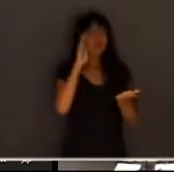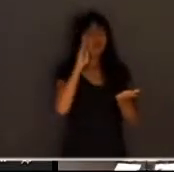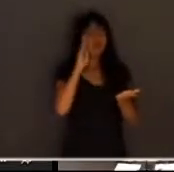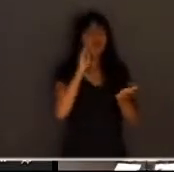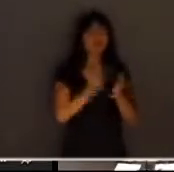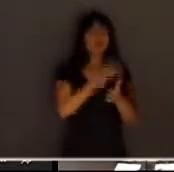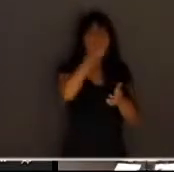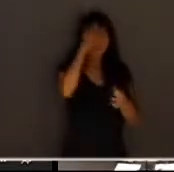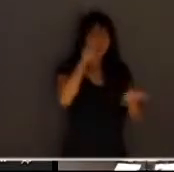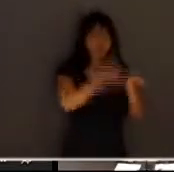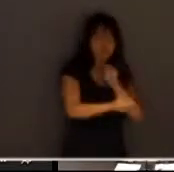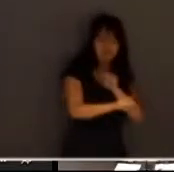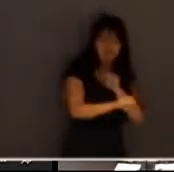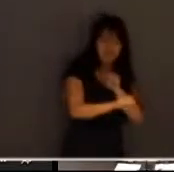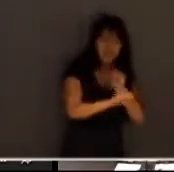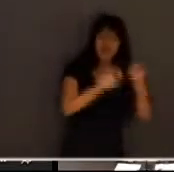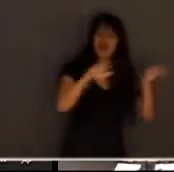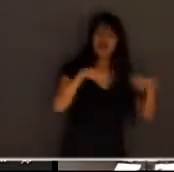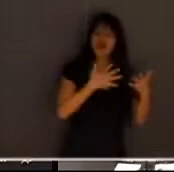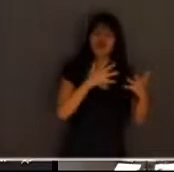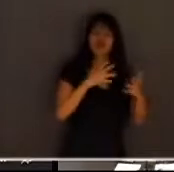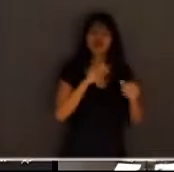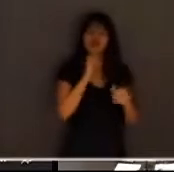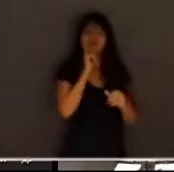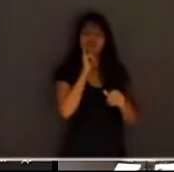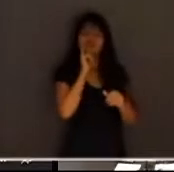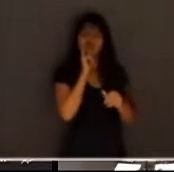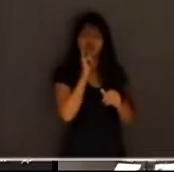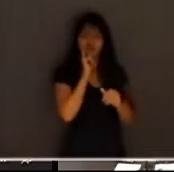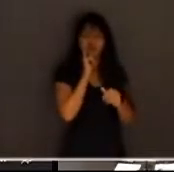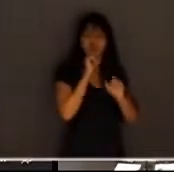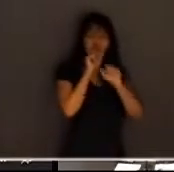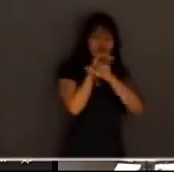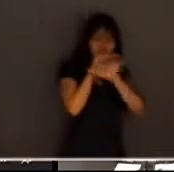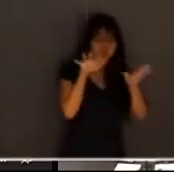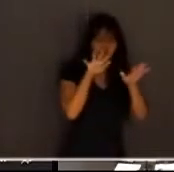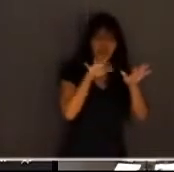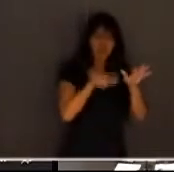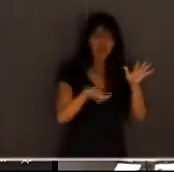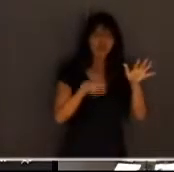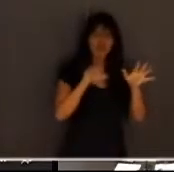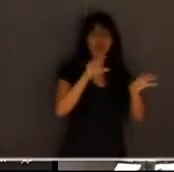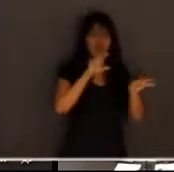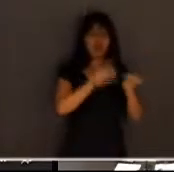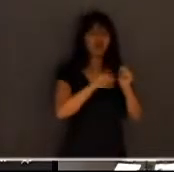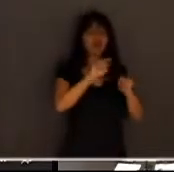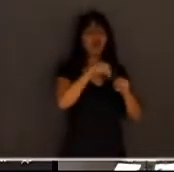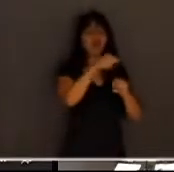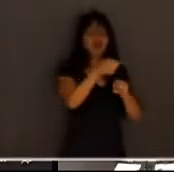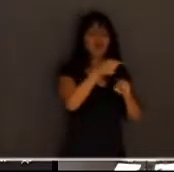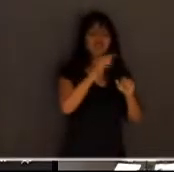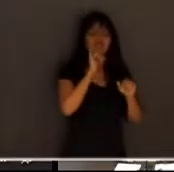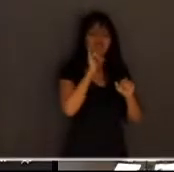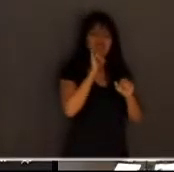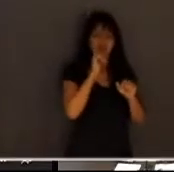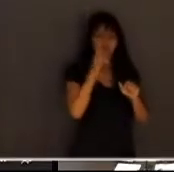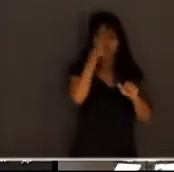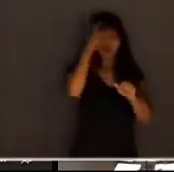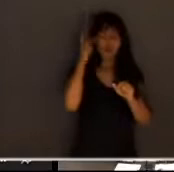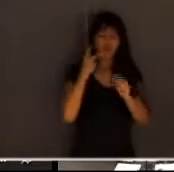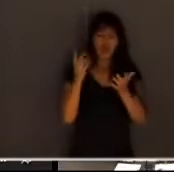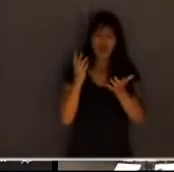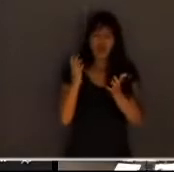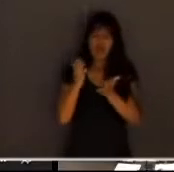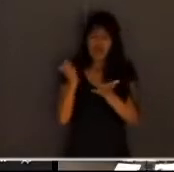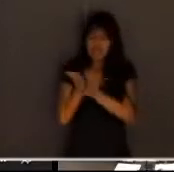é o denominado depoimento em bruto o que é o depoimento em bruto aquele que for acolhido logo após a prática do crime aquele que